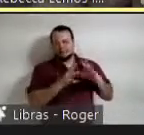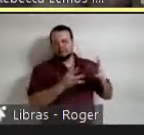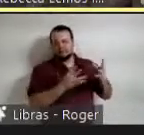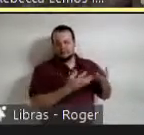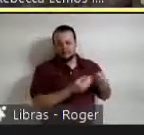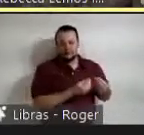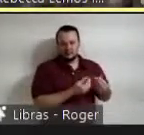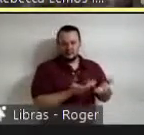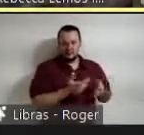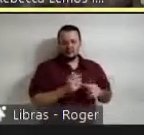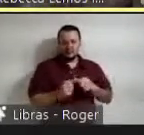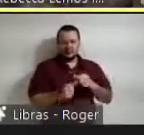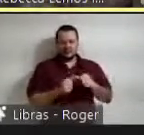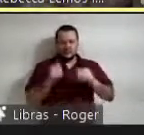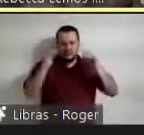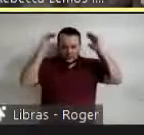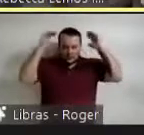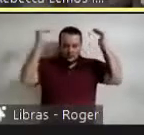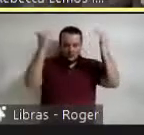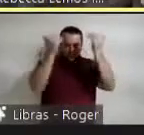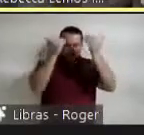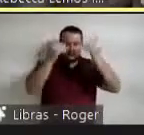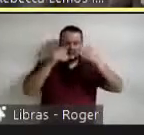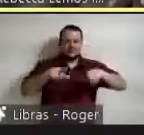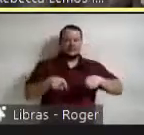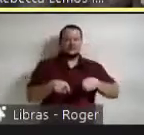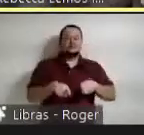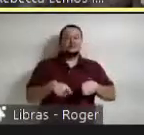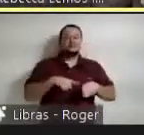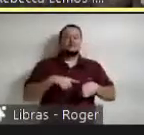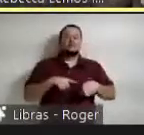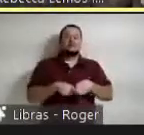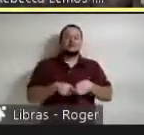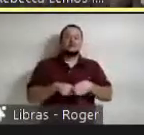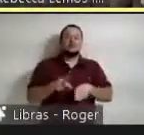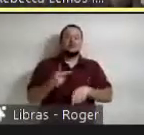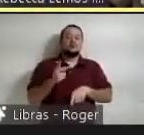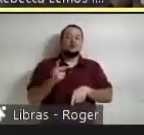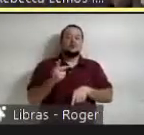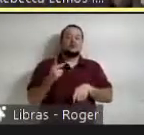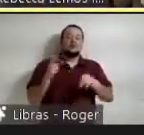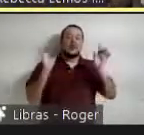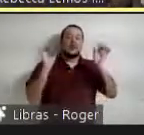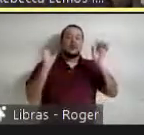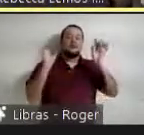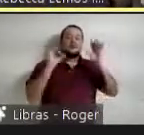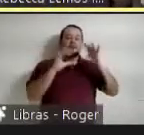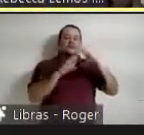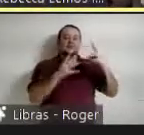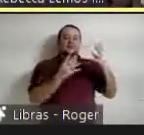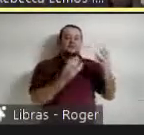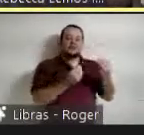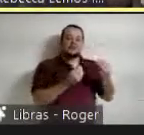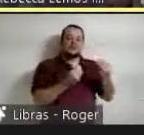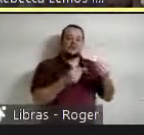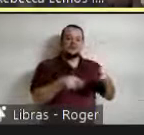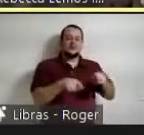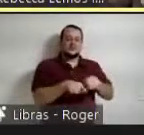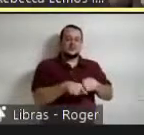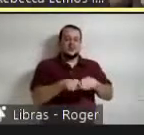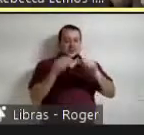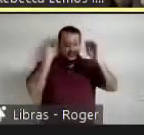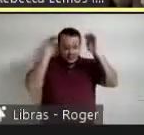México temos duas especializações internacionais sobretudo com México que terá